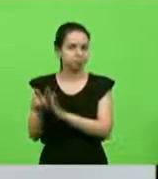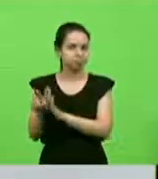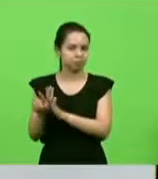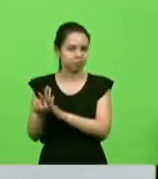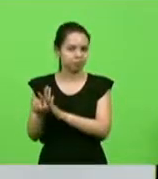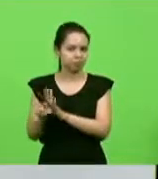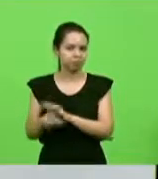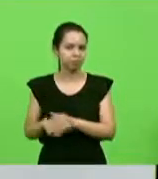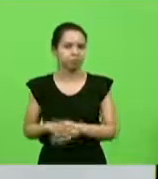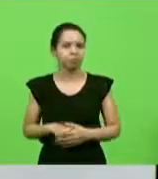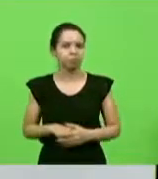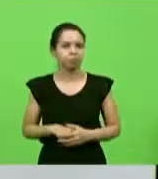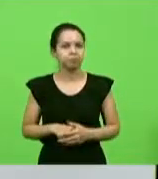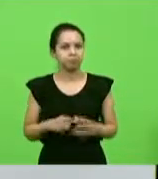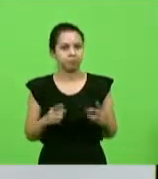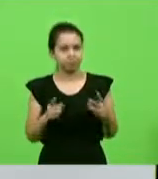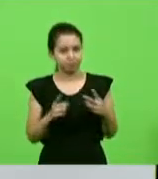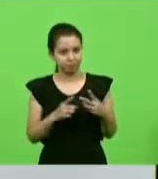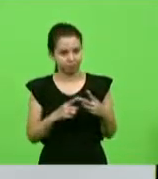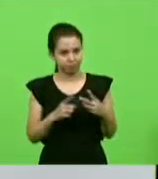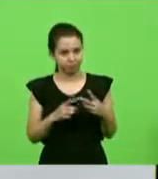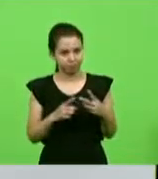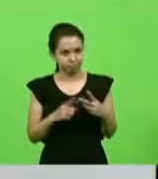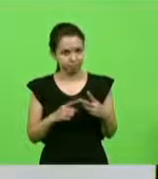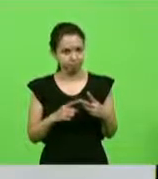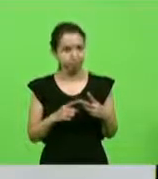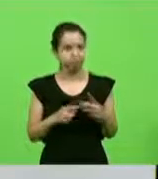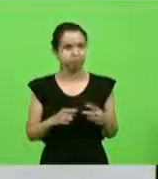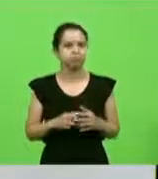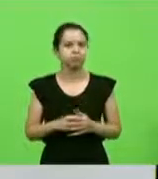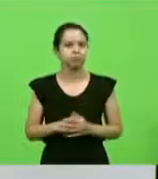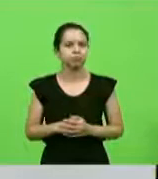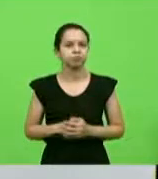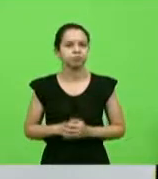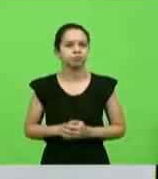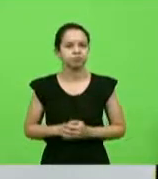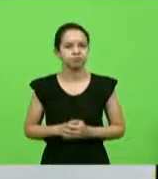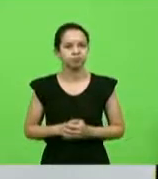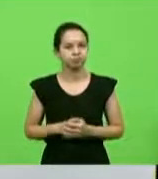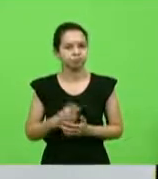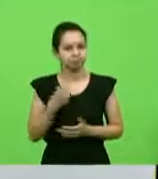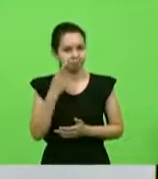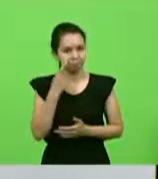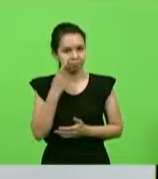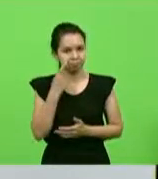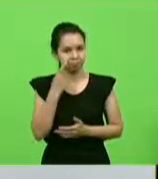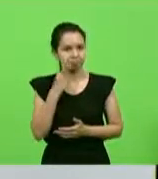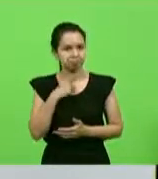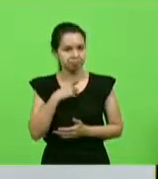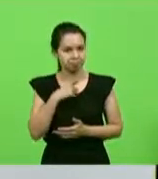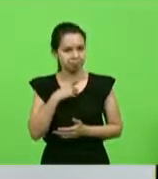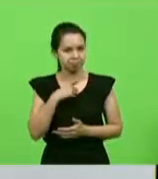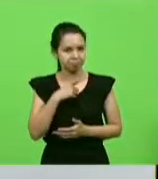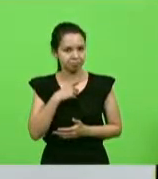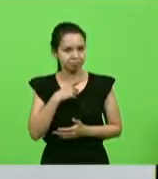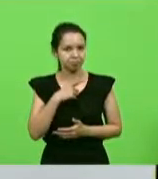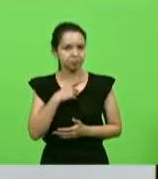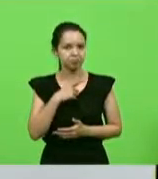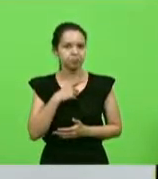Segundo peso, para a mesma medida. Olha só, tem um PAD